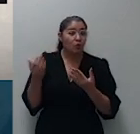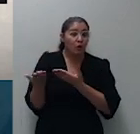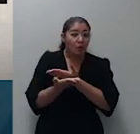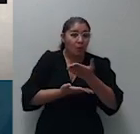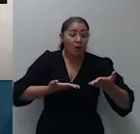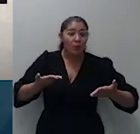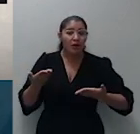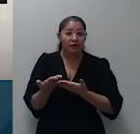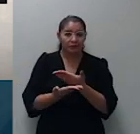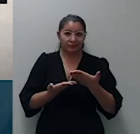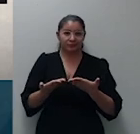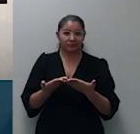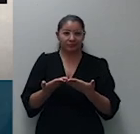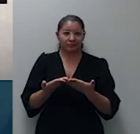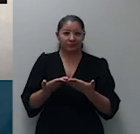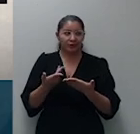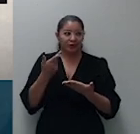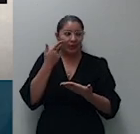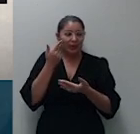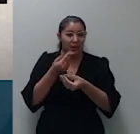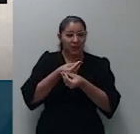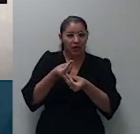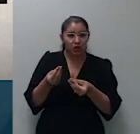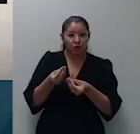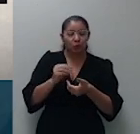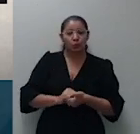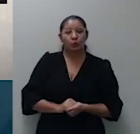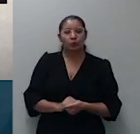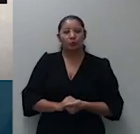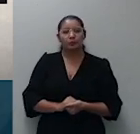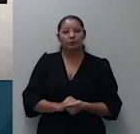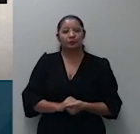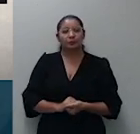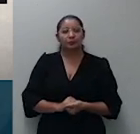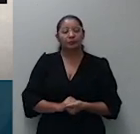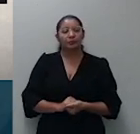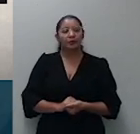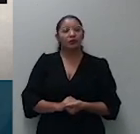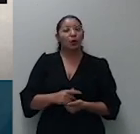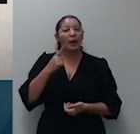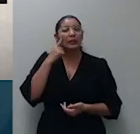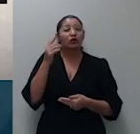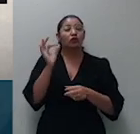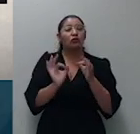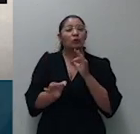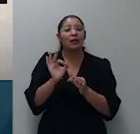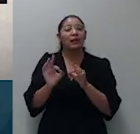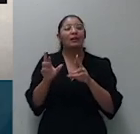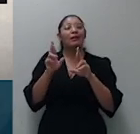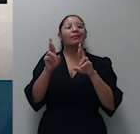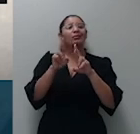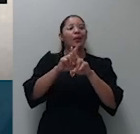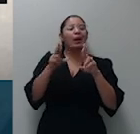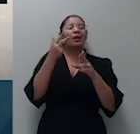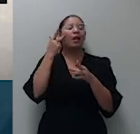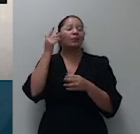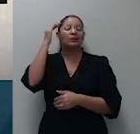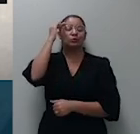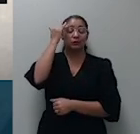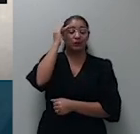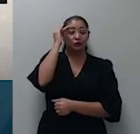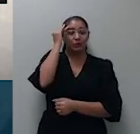estipulante ou ao segurador constitui matéria exclusivamente jurídica relacionada a melhor interpretação de